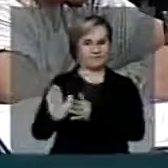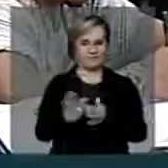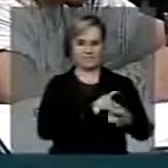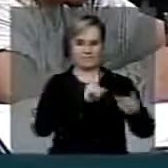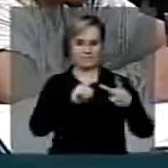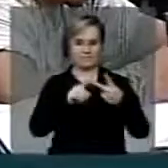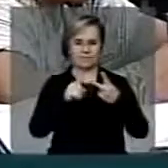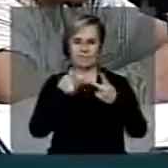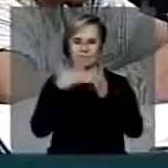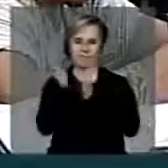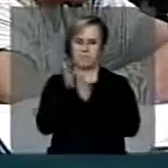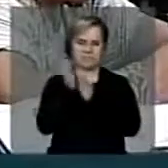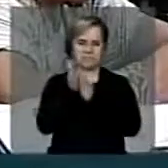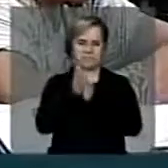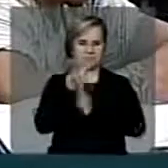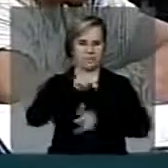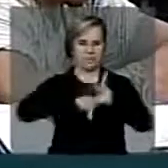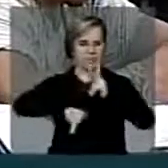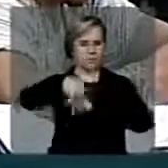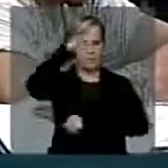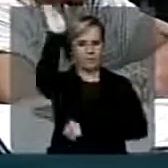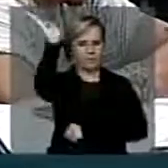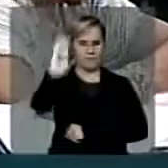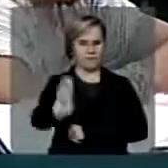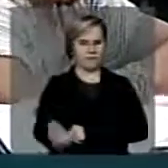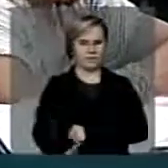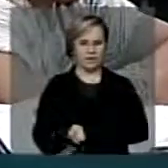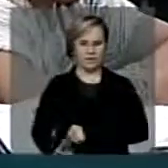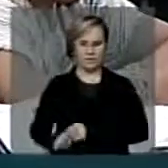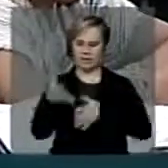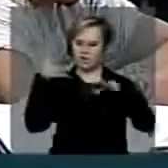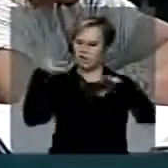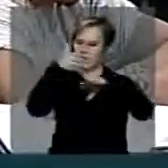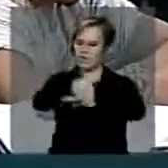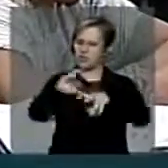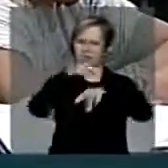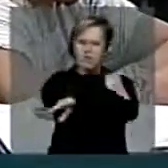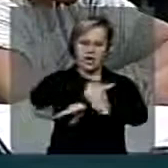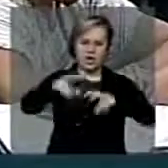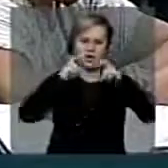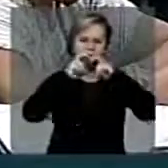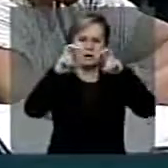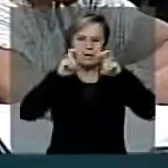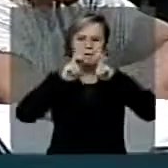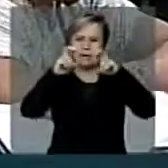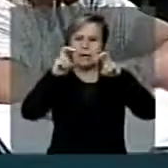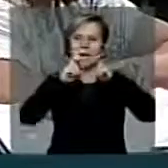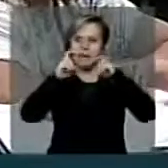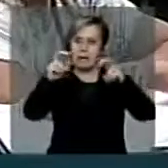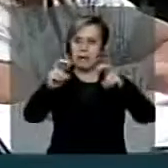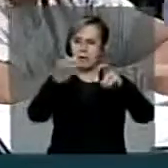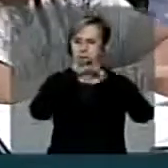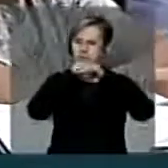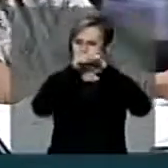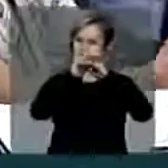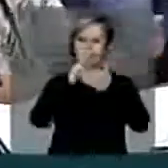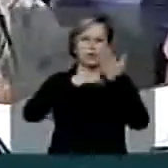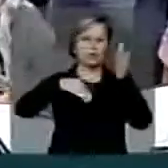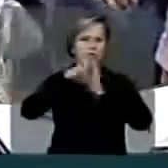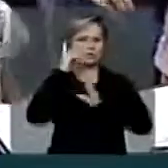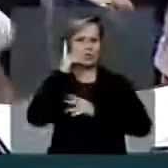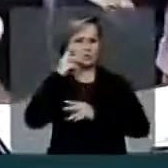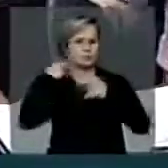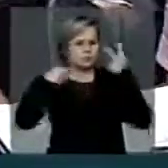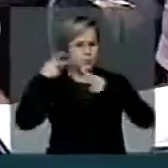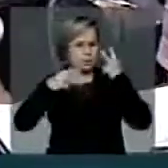parabenizar o povo brasileiro, que foi às ruas gritar para acordar os políticos, todos, inclusive